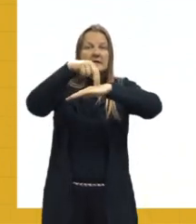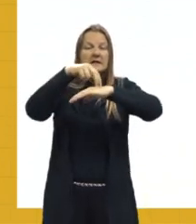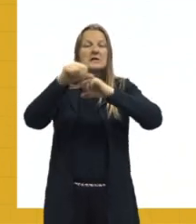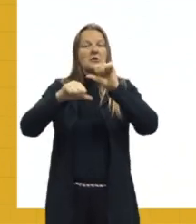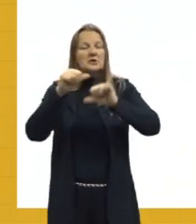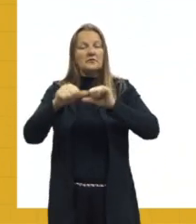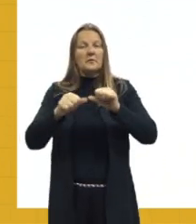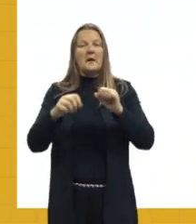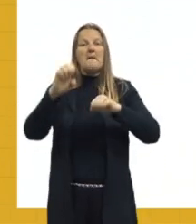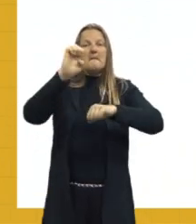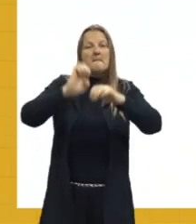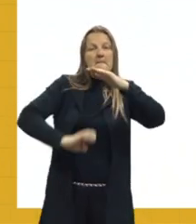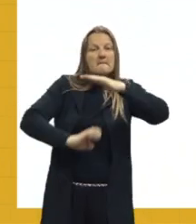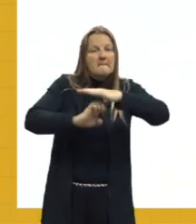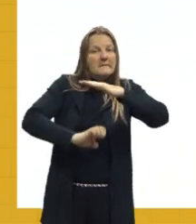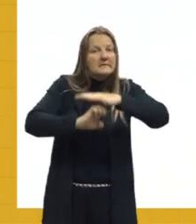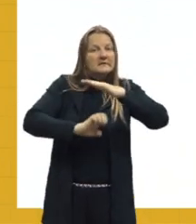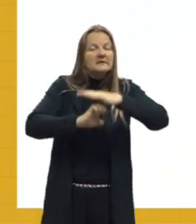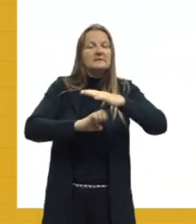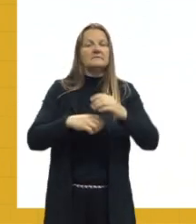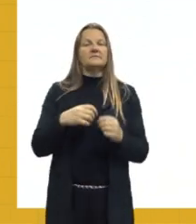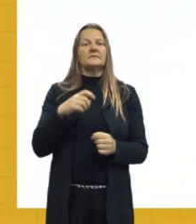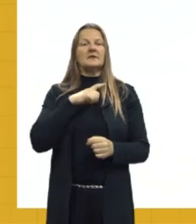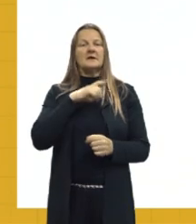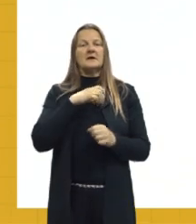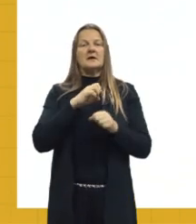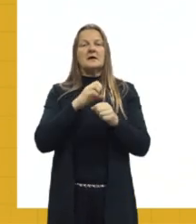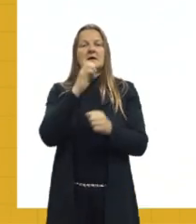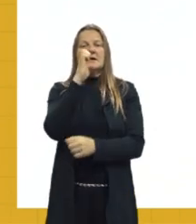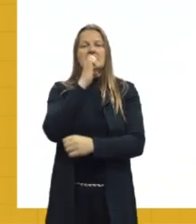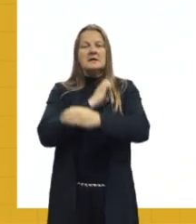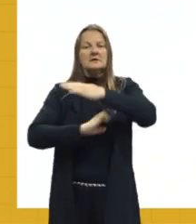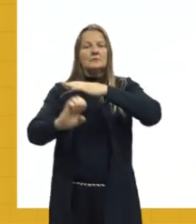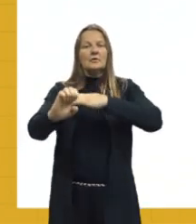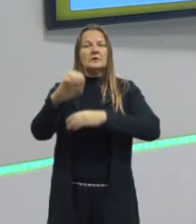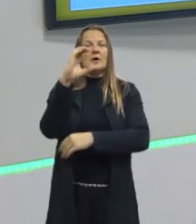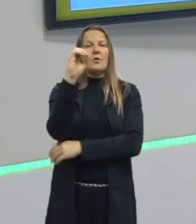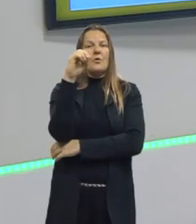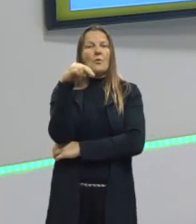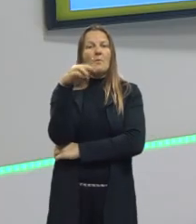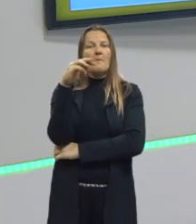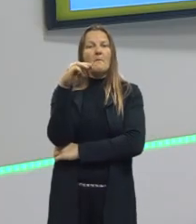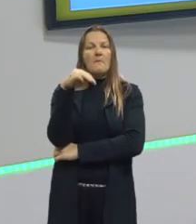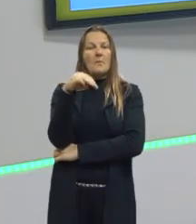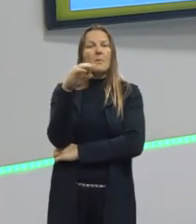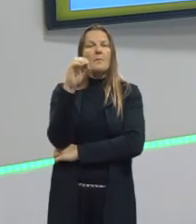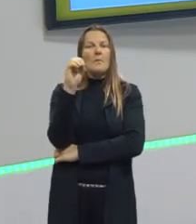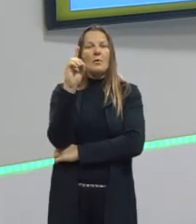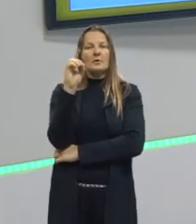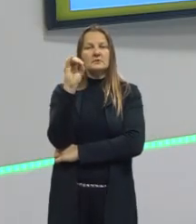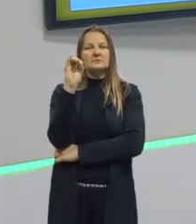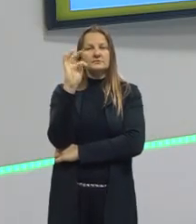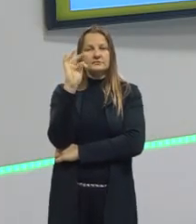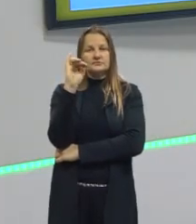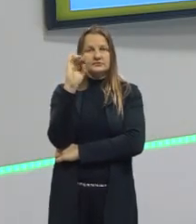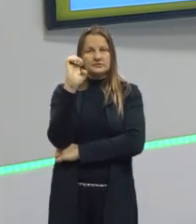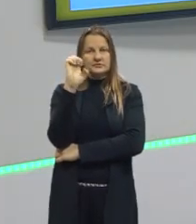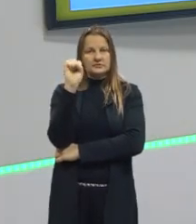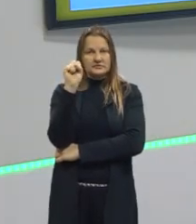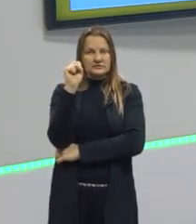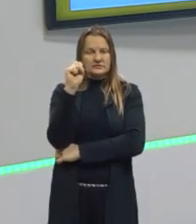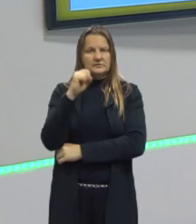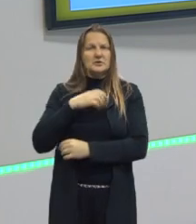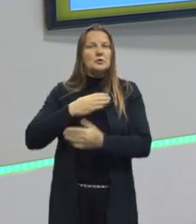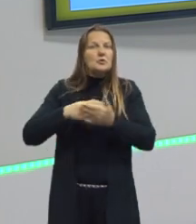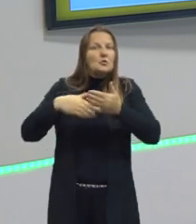muito importante porque ela é exportadora de commodities, né, os países da América Latina, como